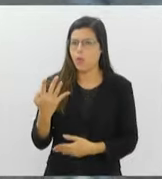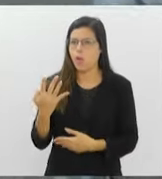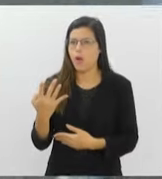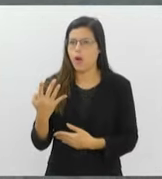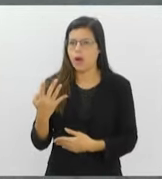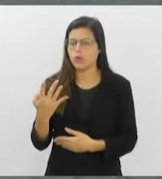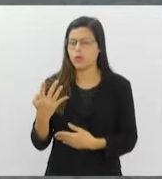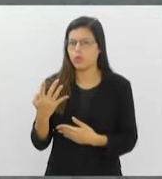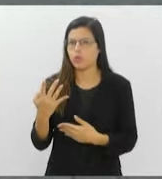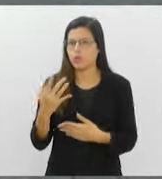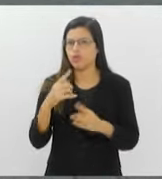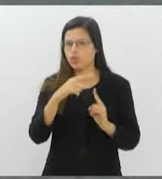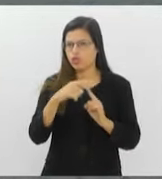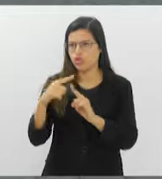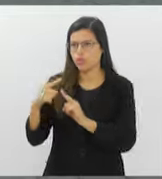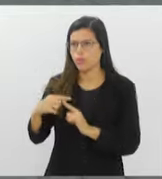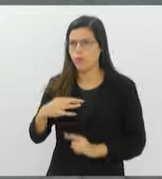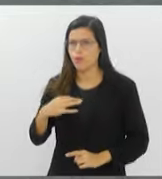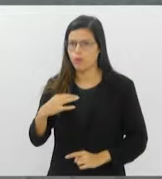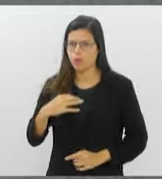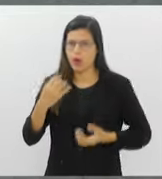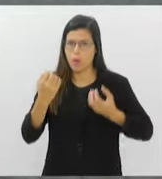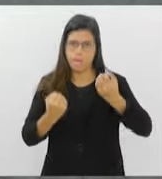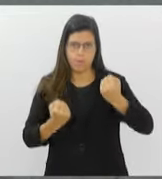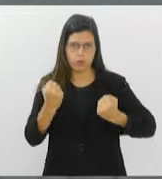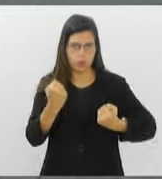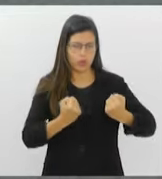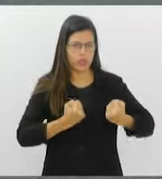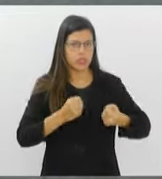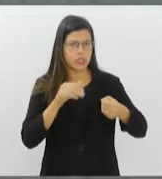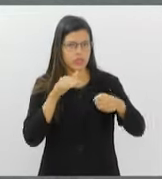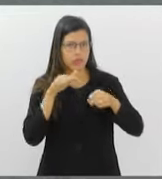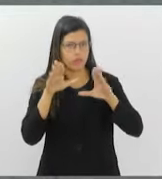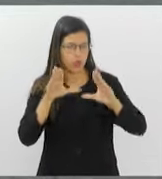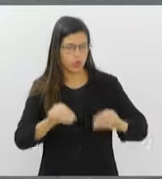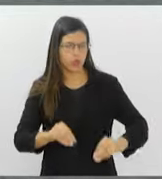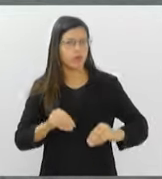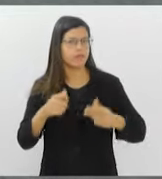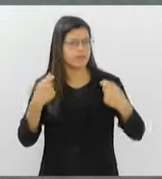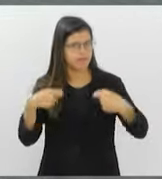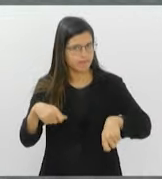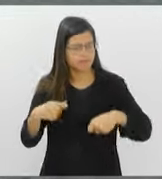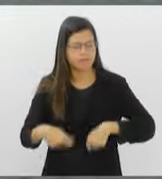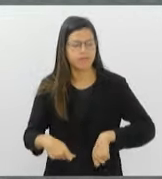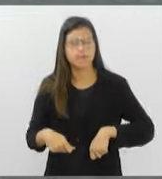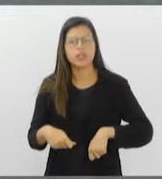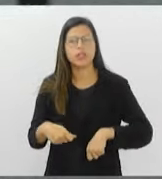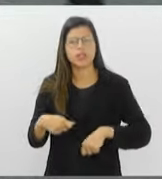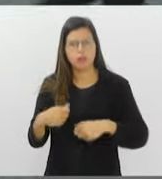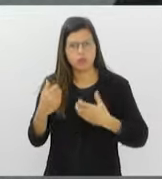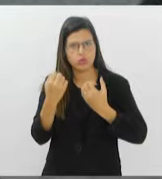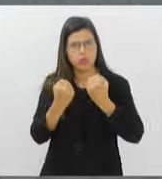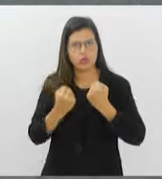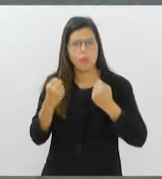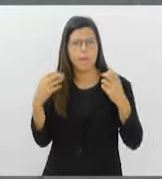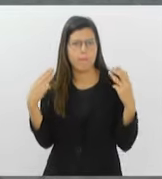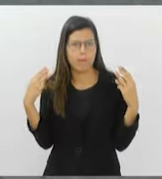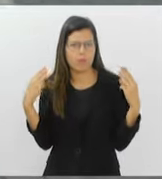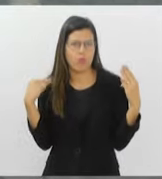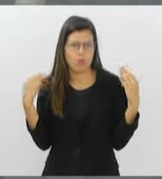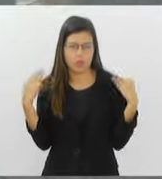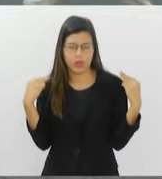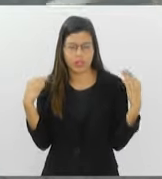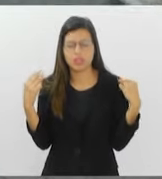Voluntário motorista da noite, que aliás, nós precisamos muito de voluntários motoristas, porque estamos em falta.